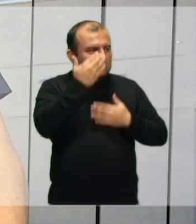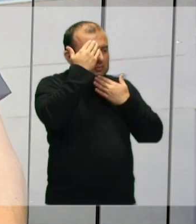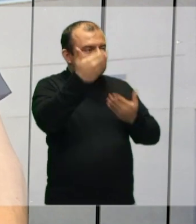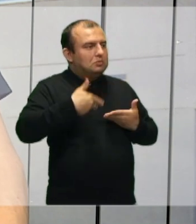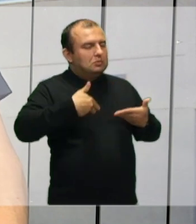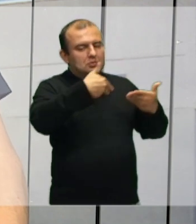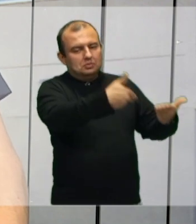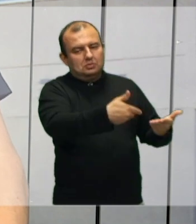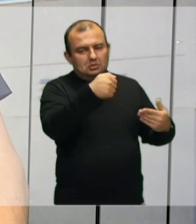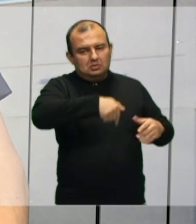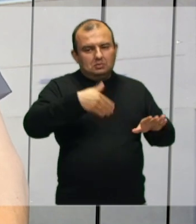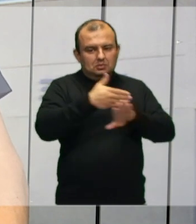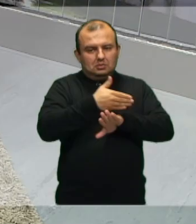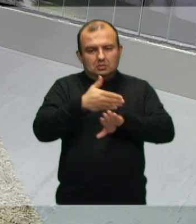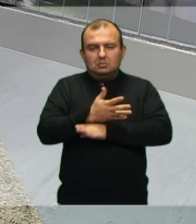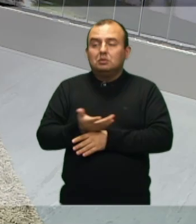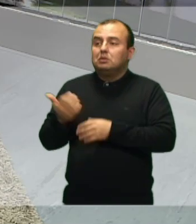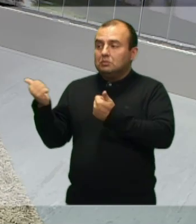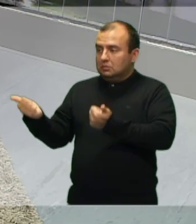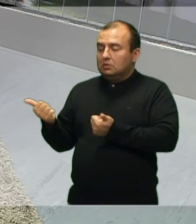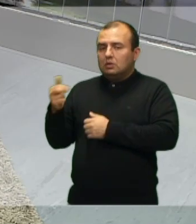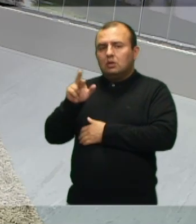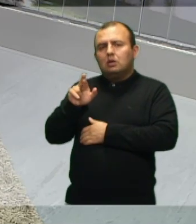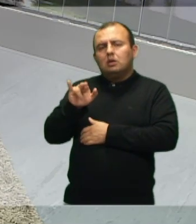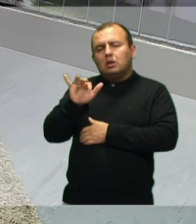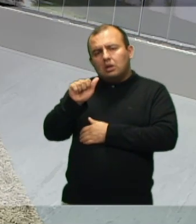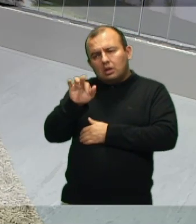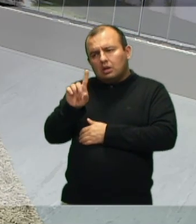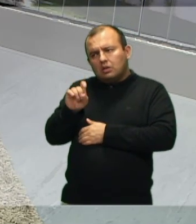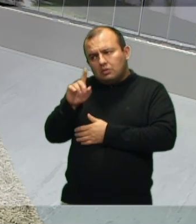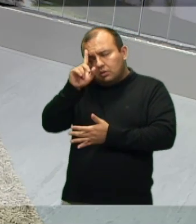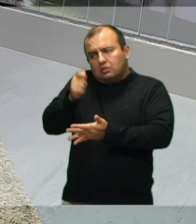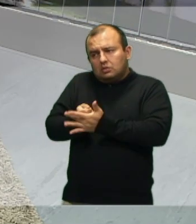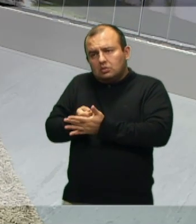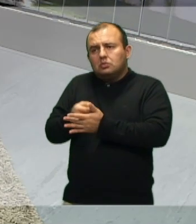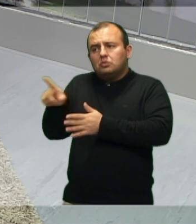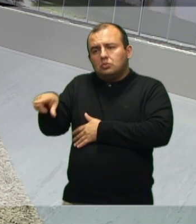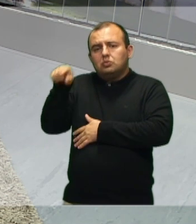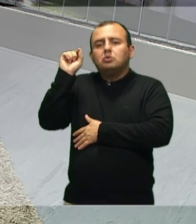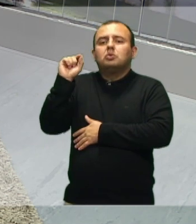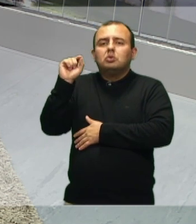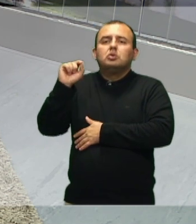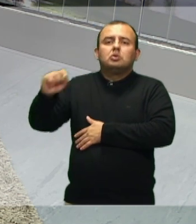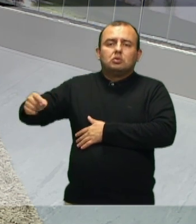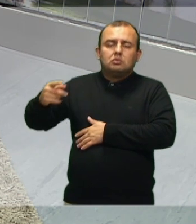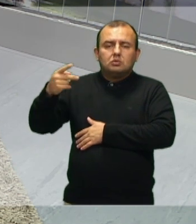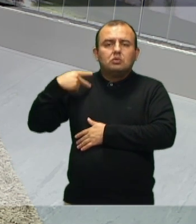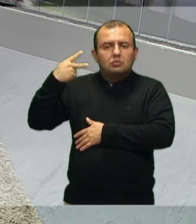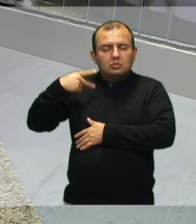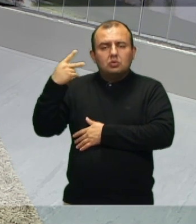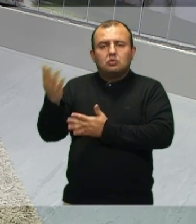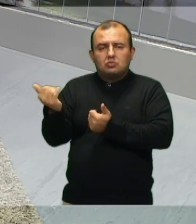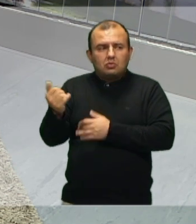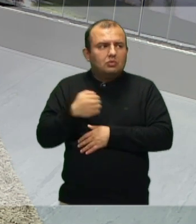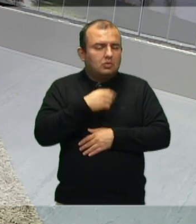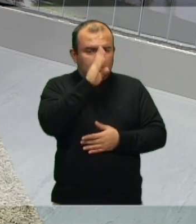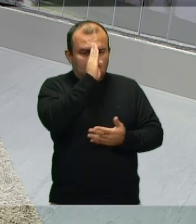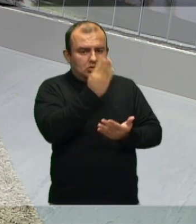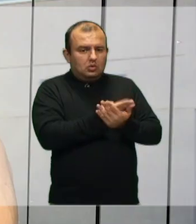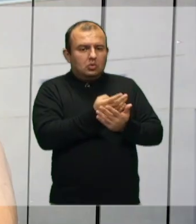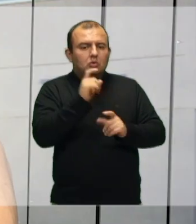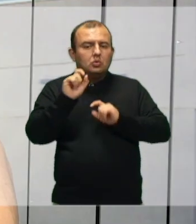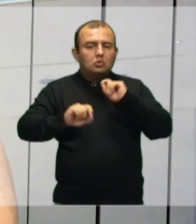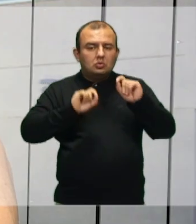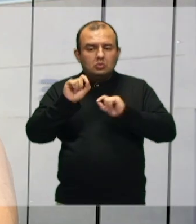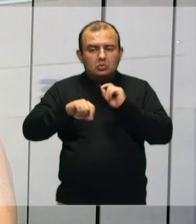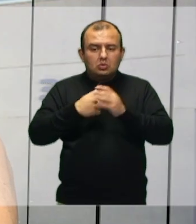convite para participar. Ricardo, o que foi determinante para que você escolhesse ser um vereador mirim? Eu acredito que a